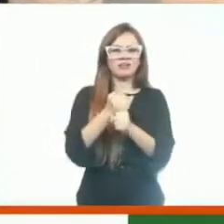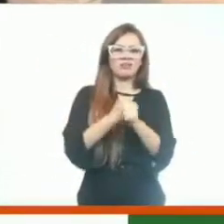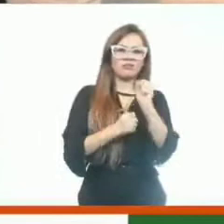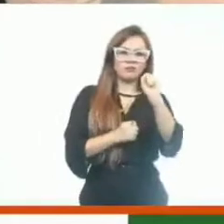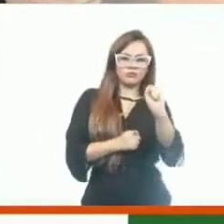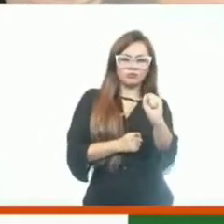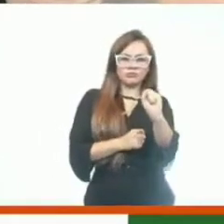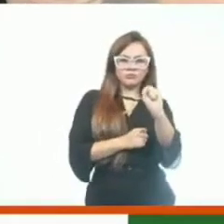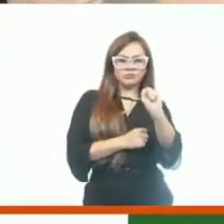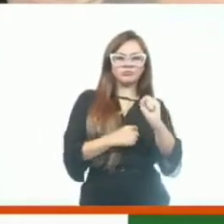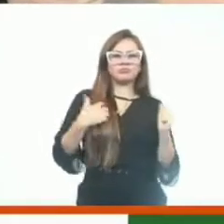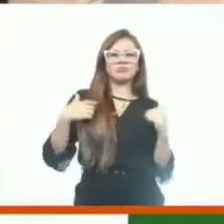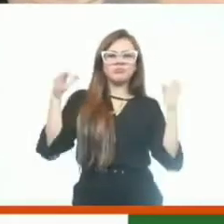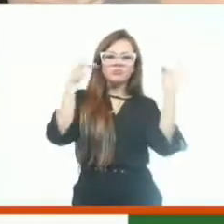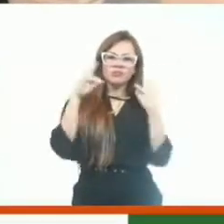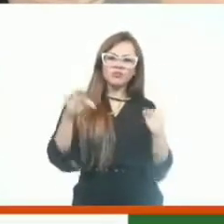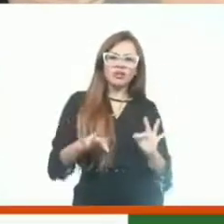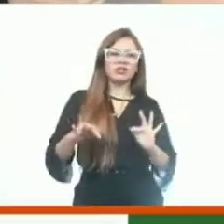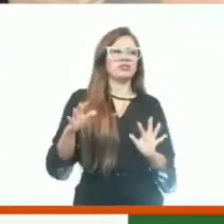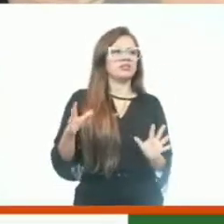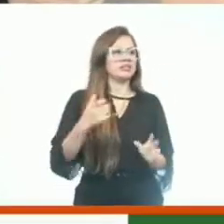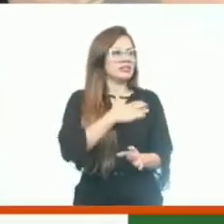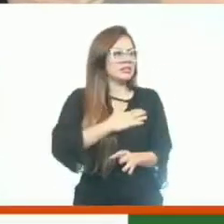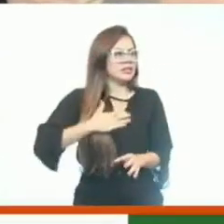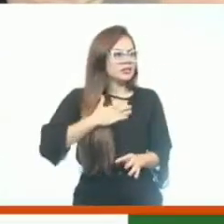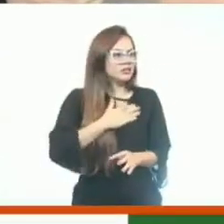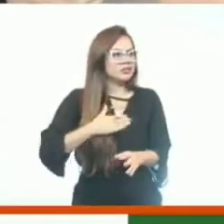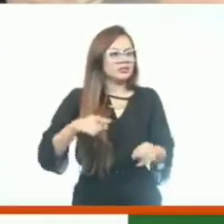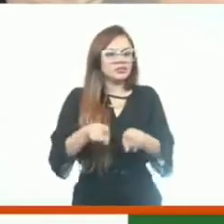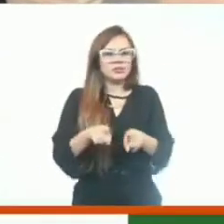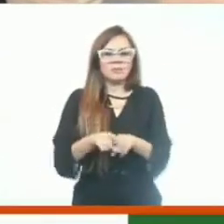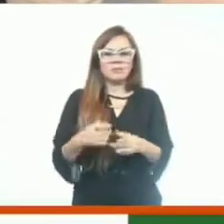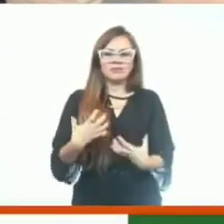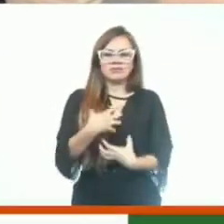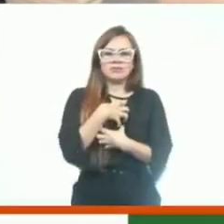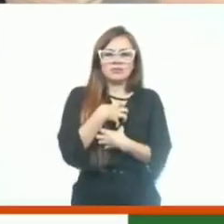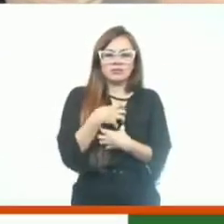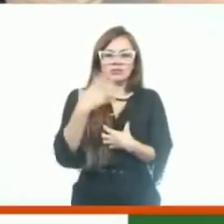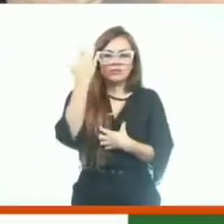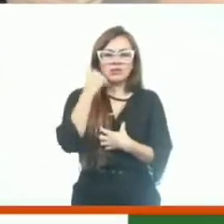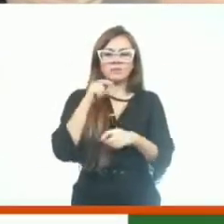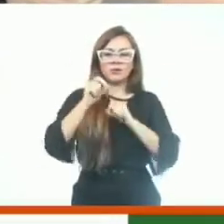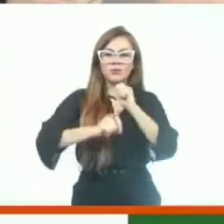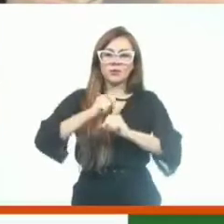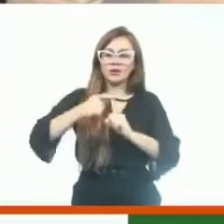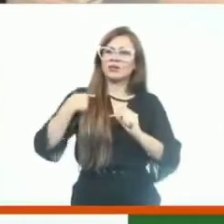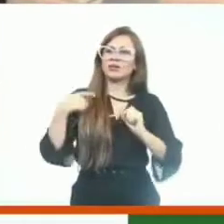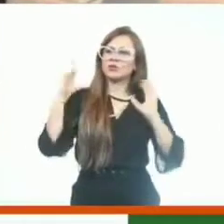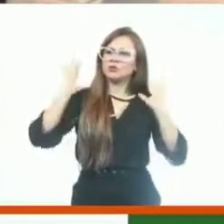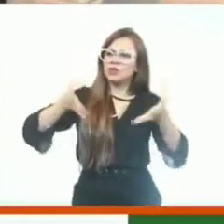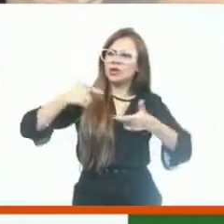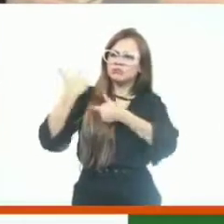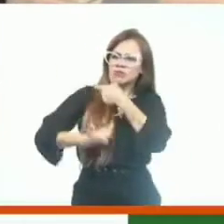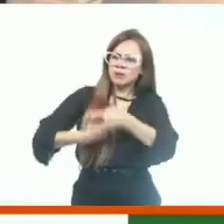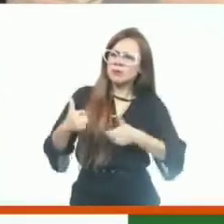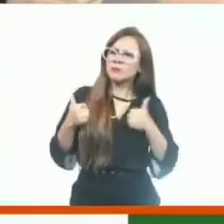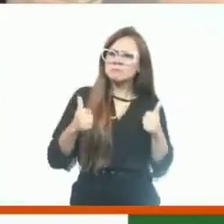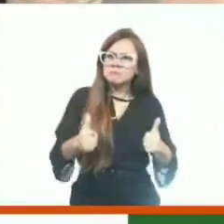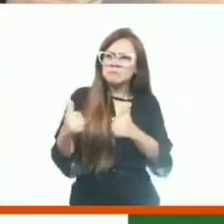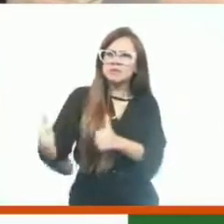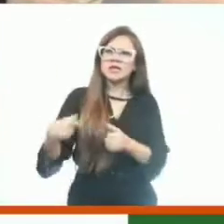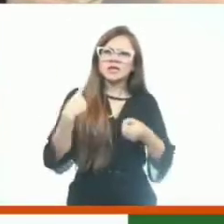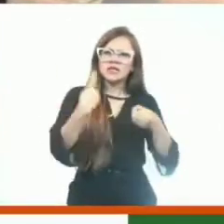mandato. Estou feliz, satisfeito com a sensação e saber que eu fiz o meu trabalho. Tenho